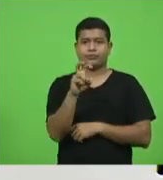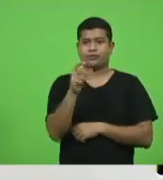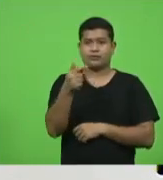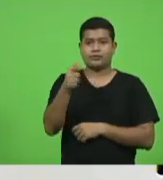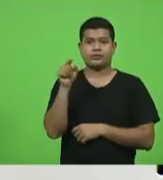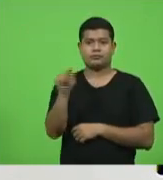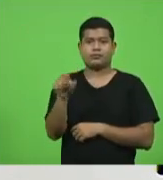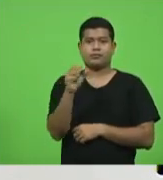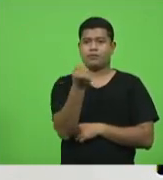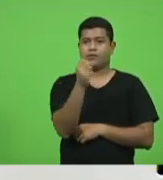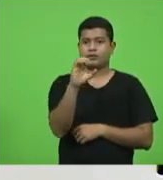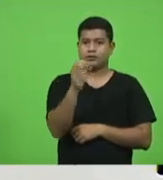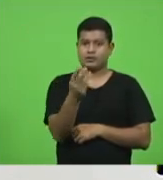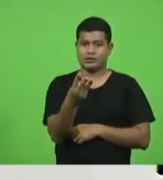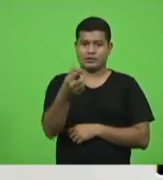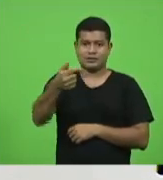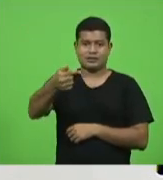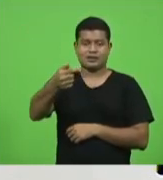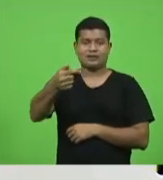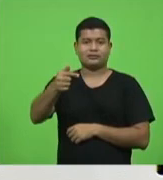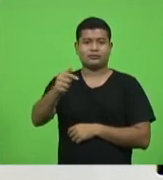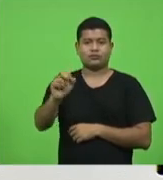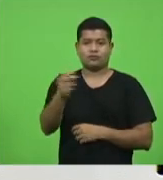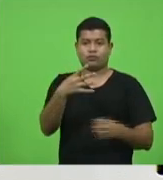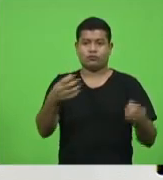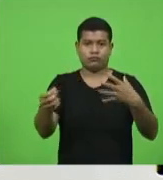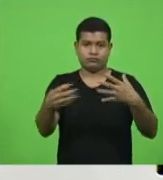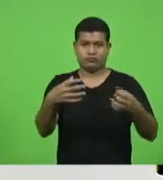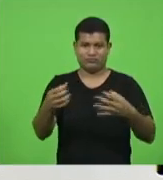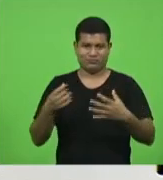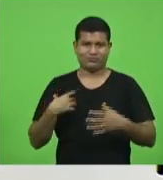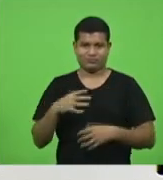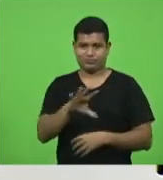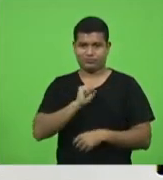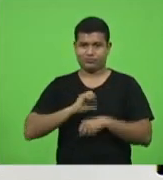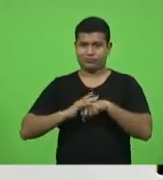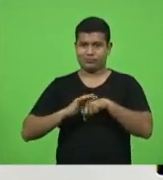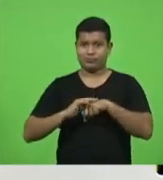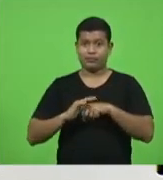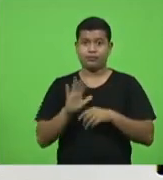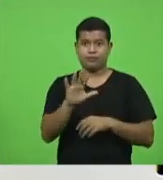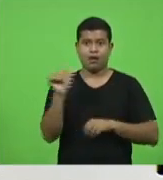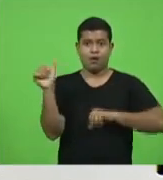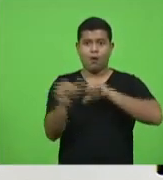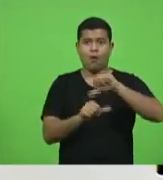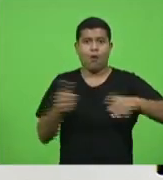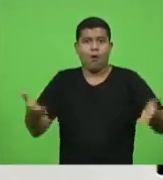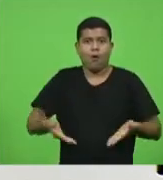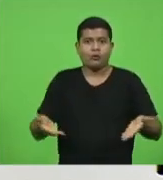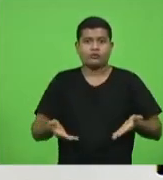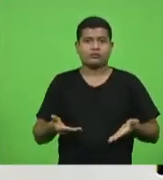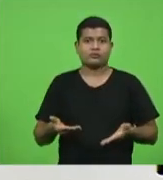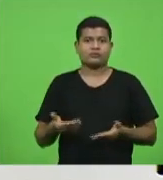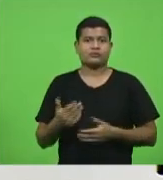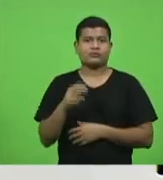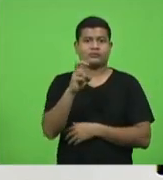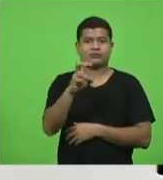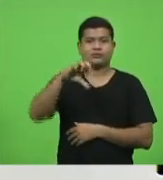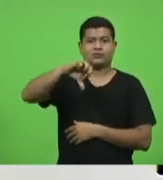837 novos casos sabe quantos casos novos tem hoje 59 mil